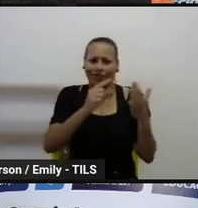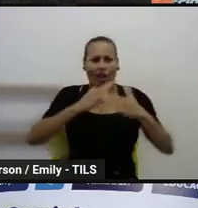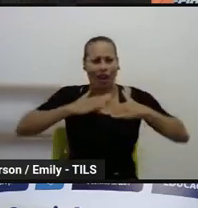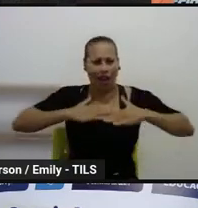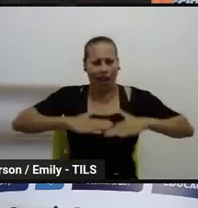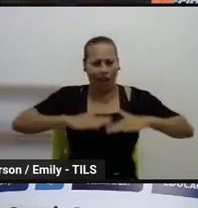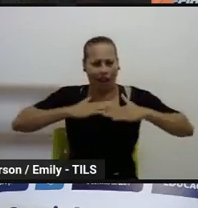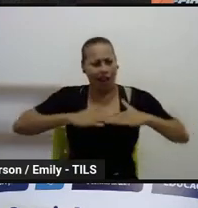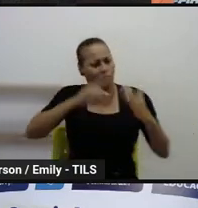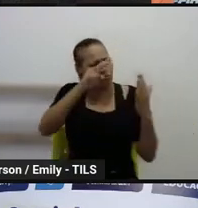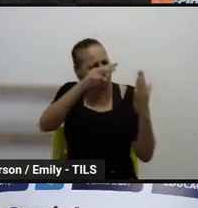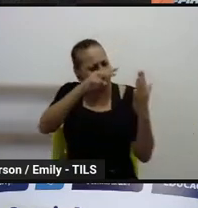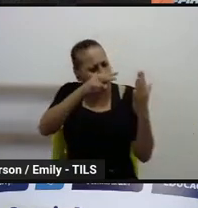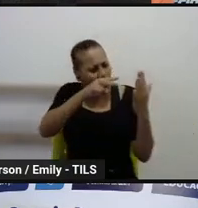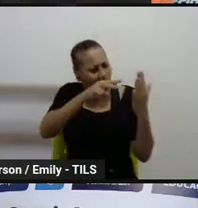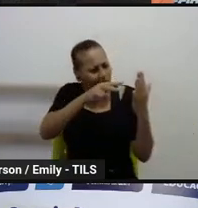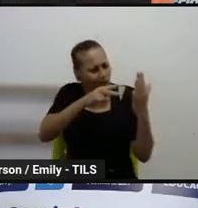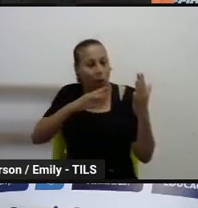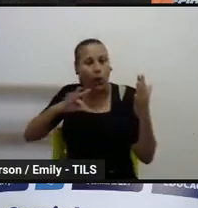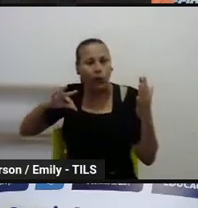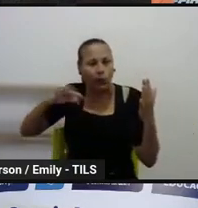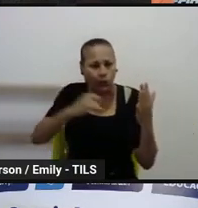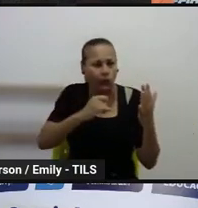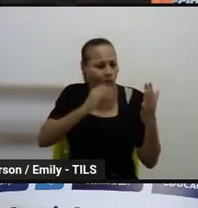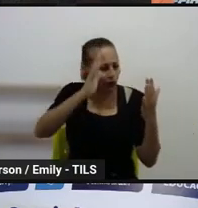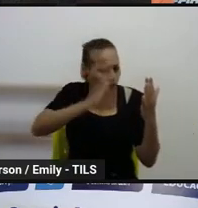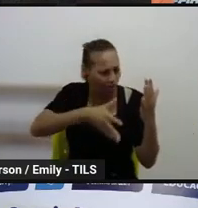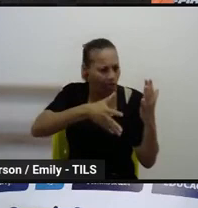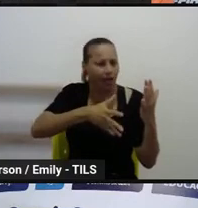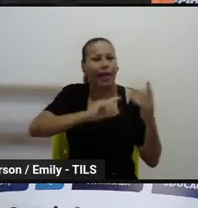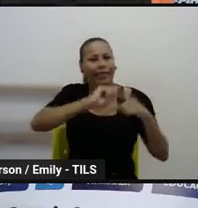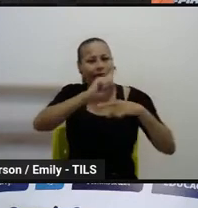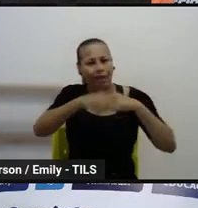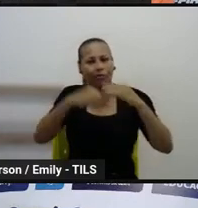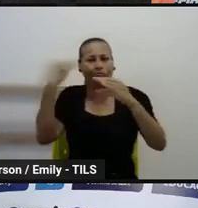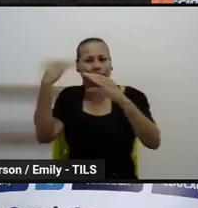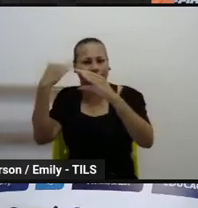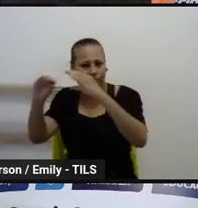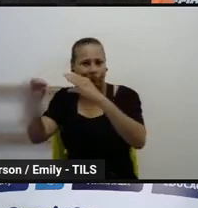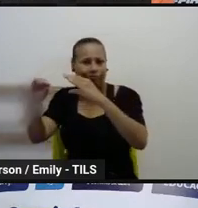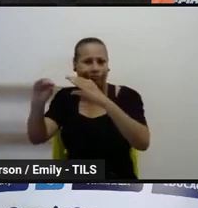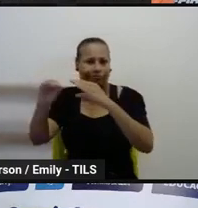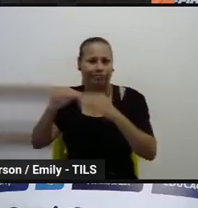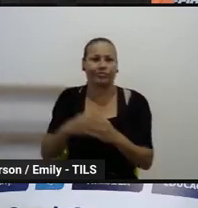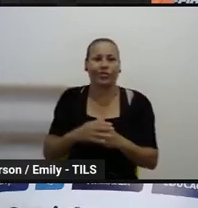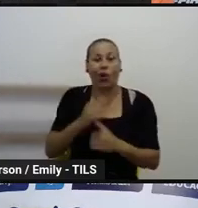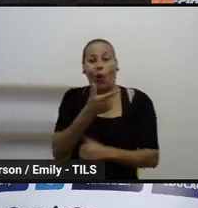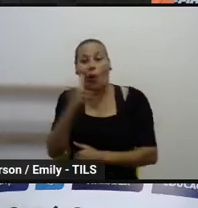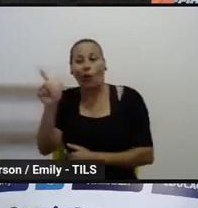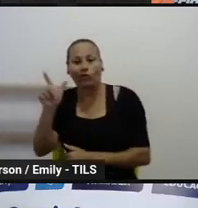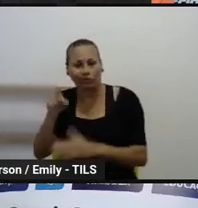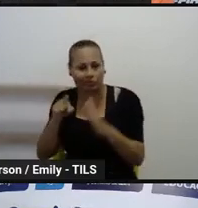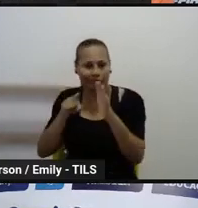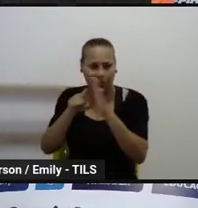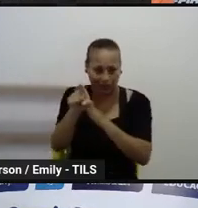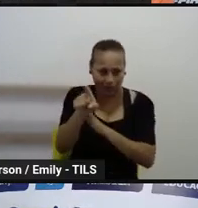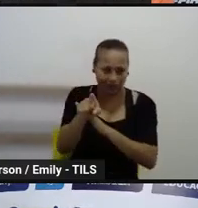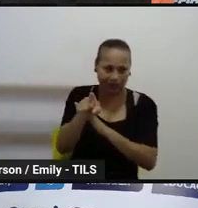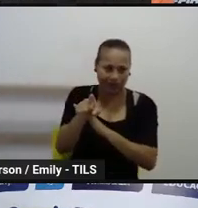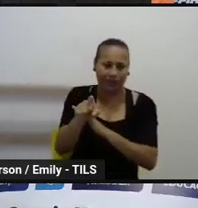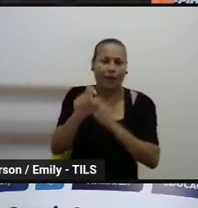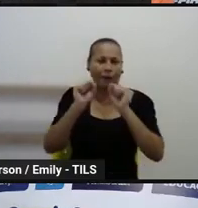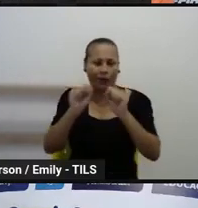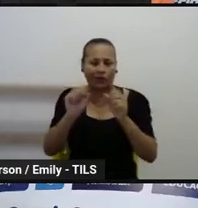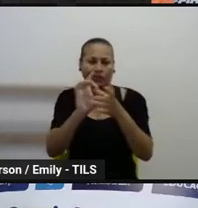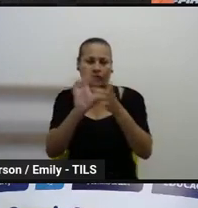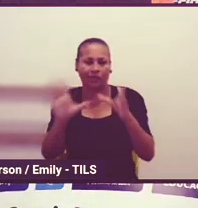inscrição seja validada, que esses documentos sejam anexados, mas a pergunta é se era de 20 ou 40 para o professor